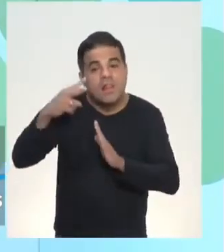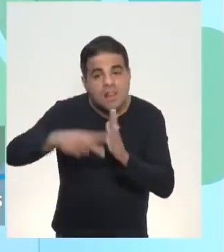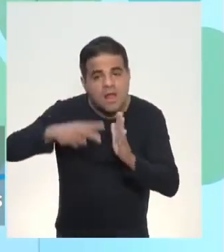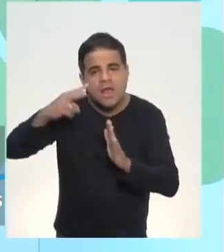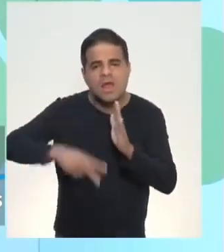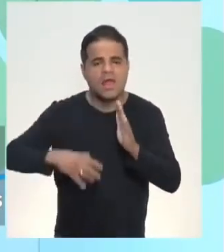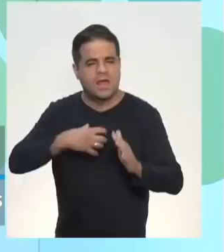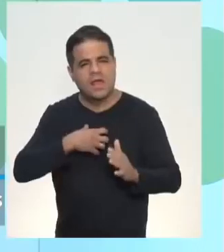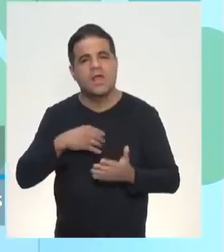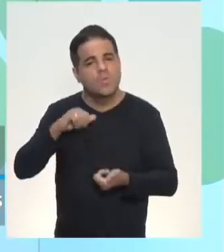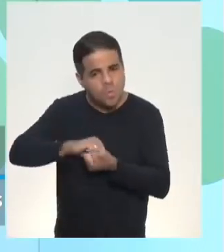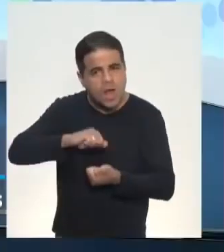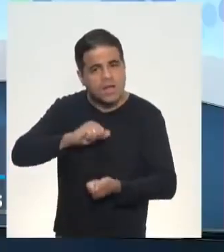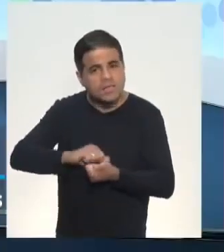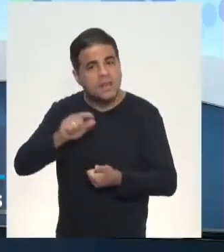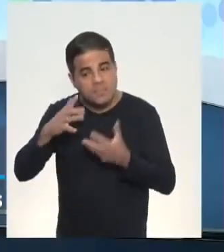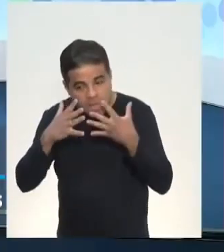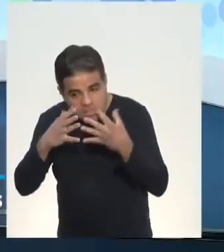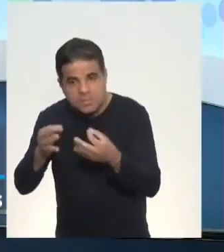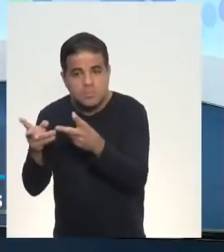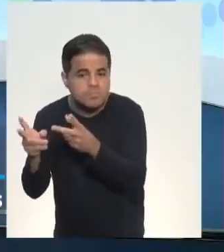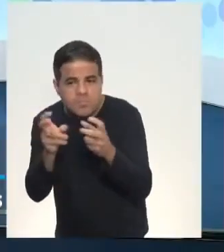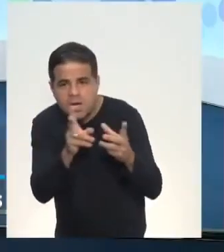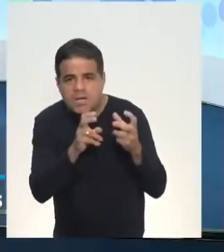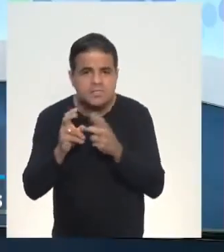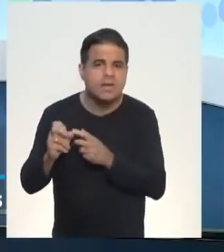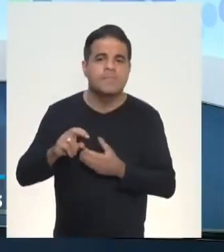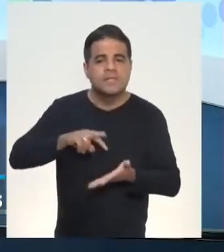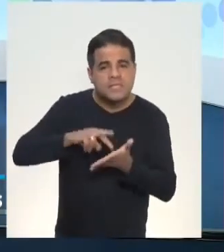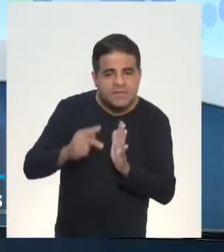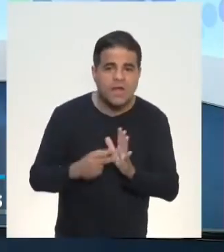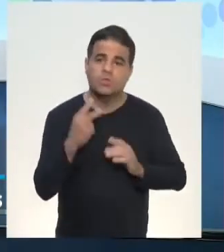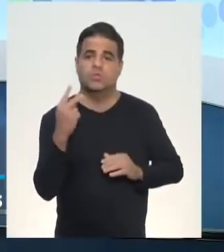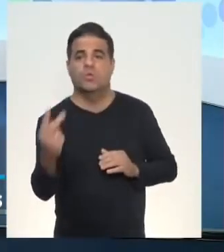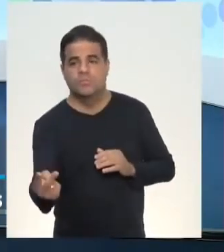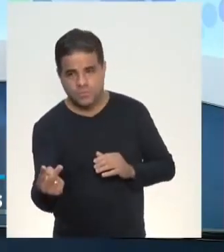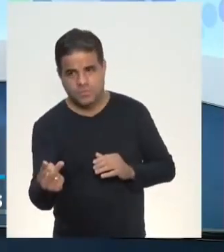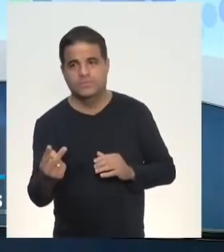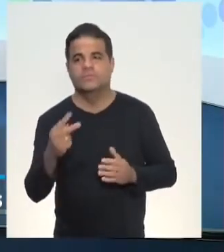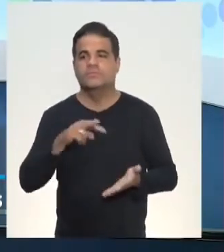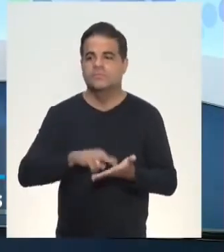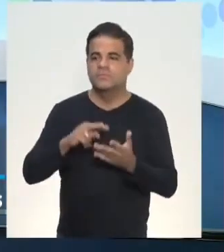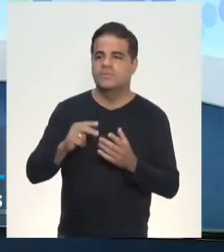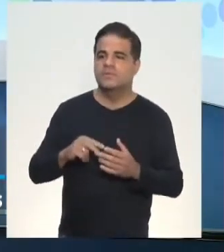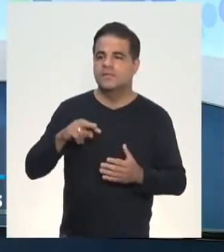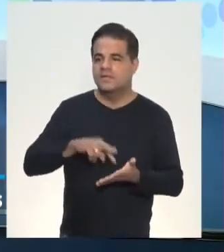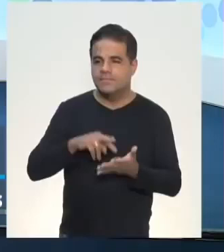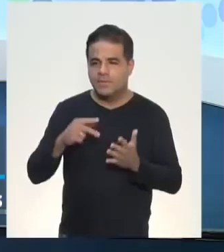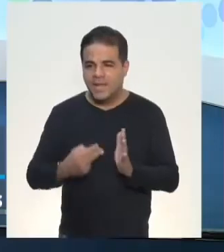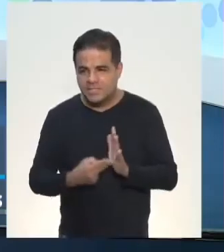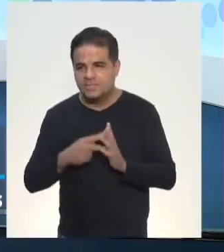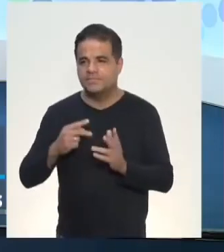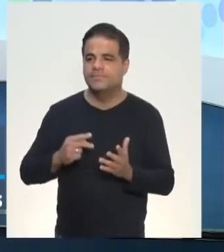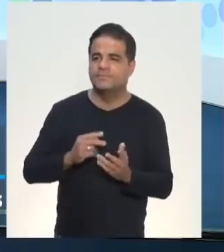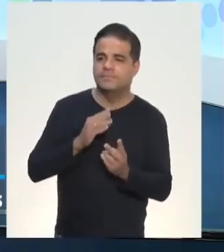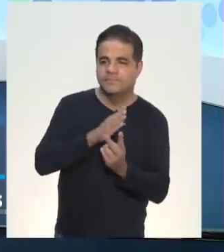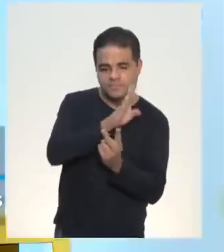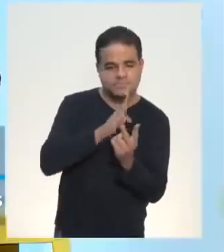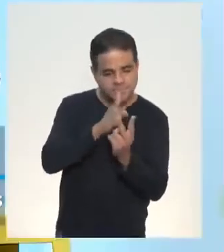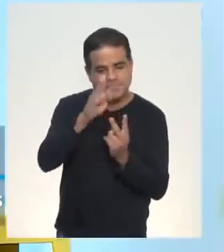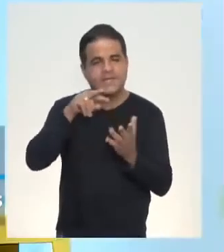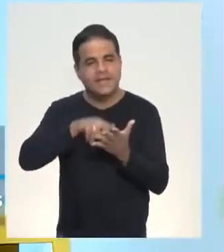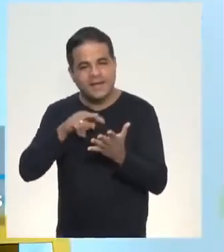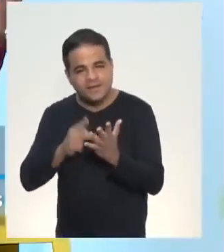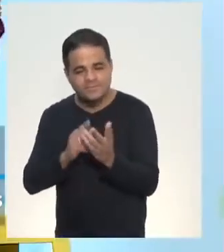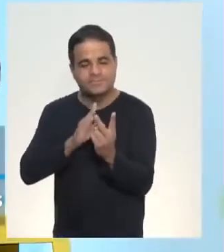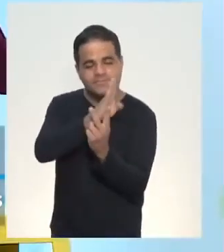com qualidade é isso também. Perceber essas ambiguidades propositais. A não deixa claro propositalmente para